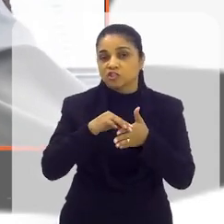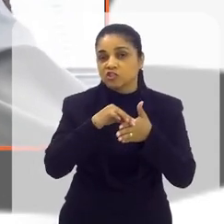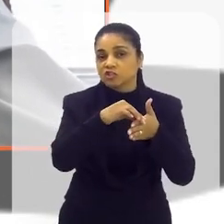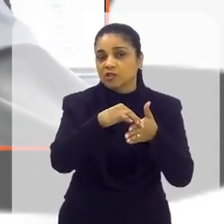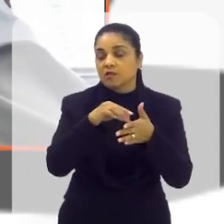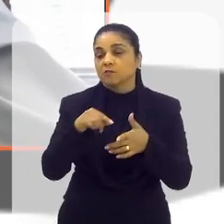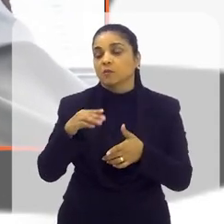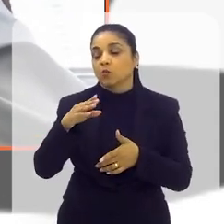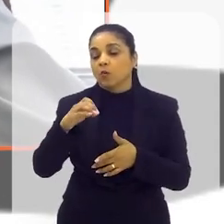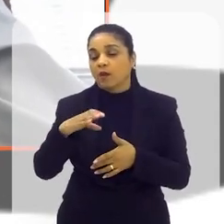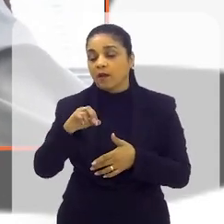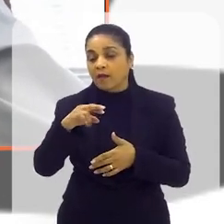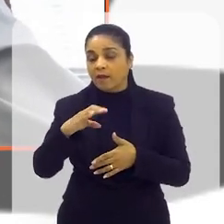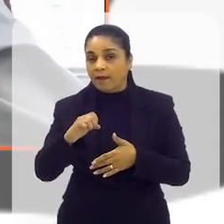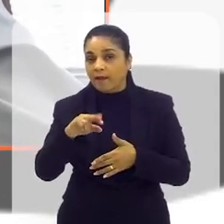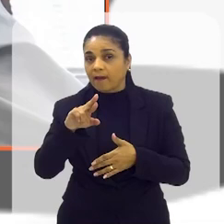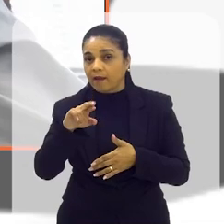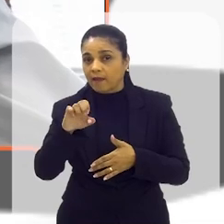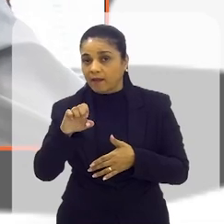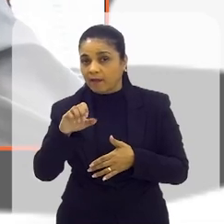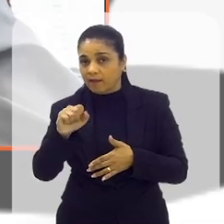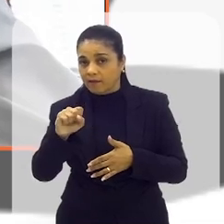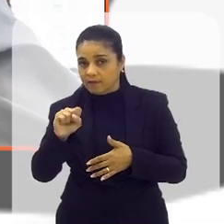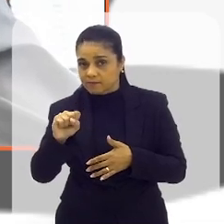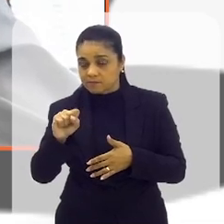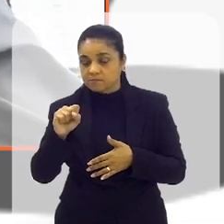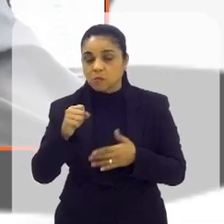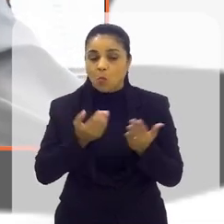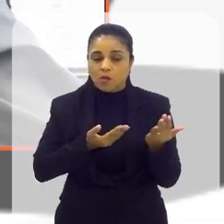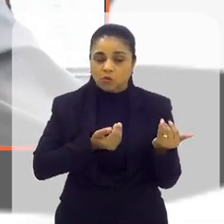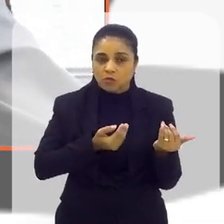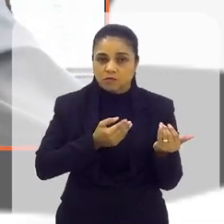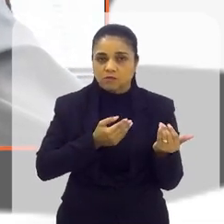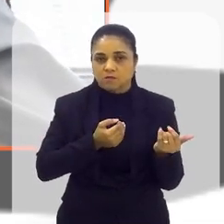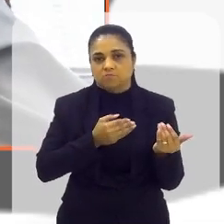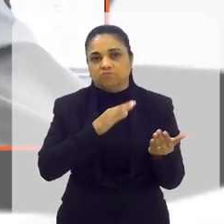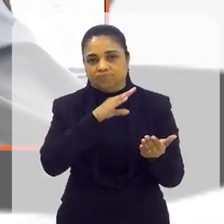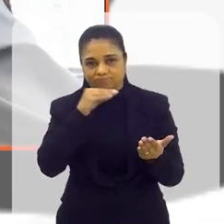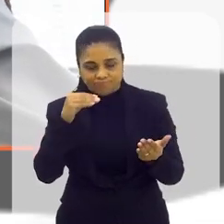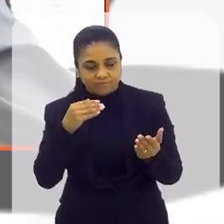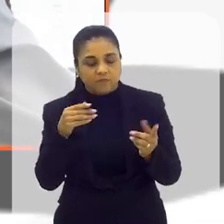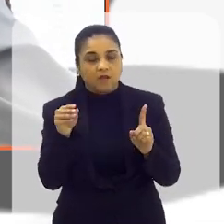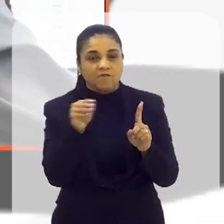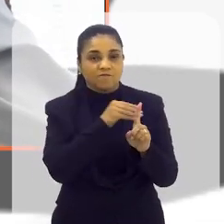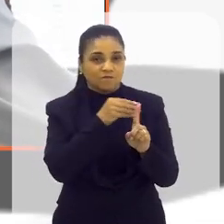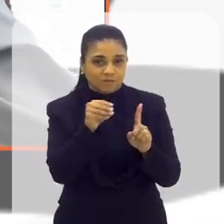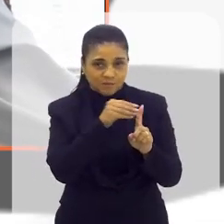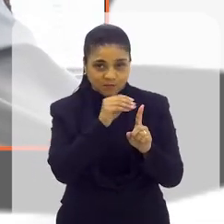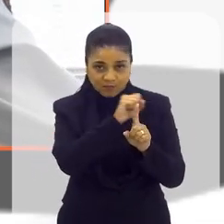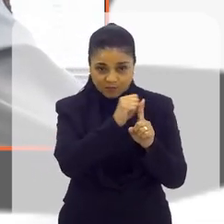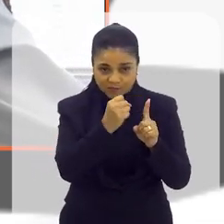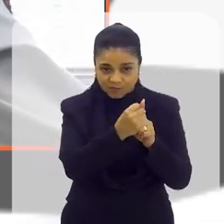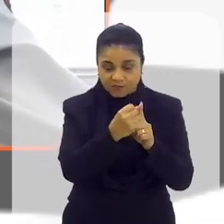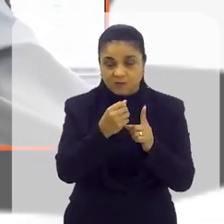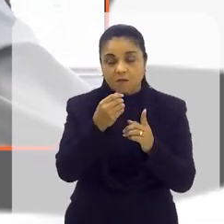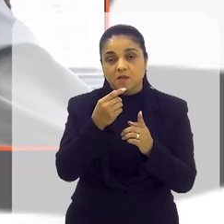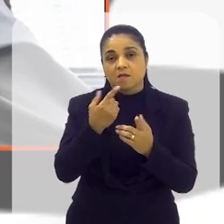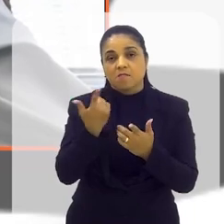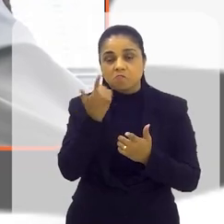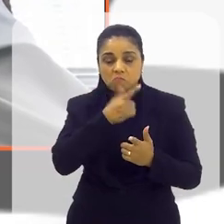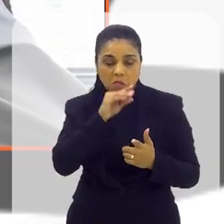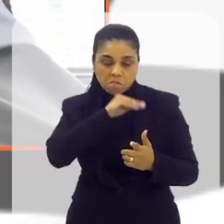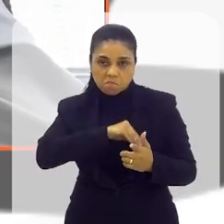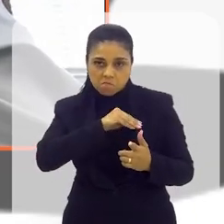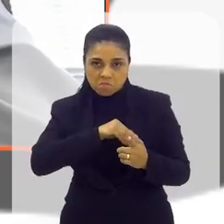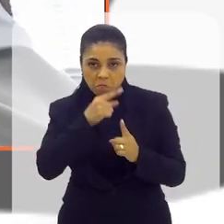CREAS, que são adolescentes em vulnerabilidade social, e eles recebem uma bolsa de aprendizagem de